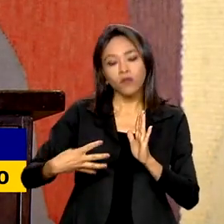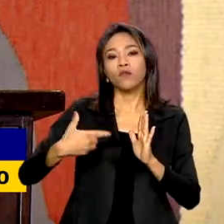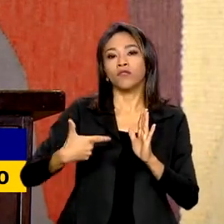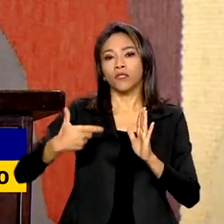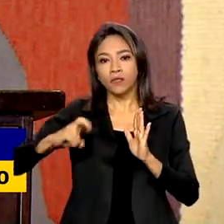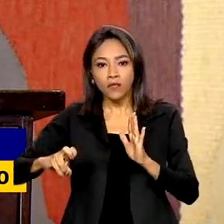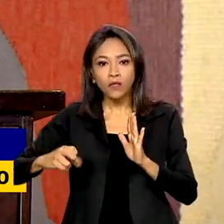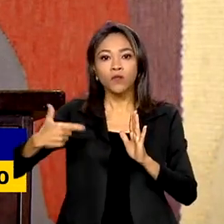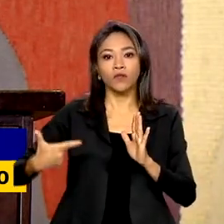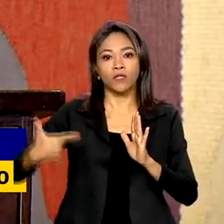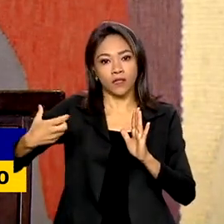2026 e 2027.